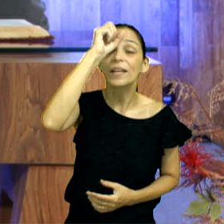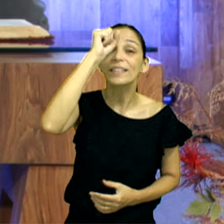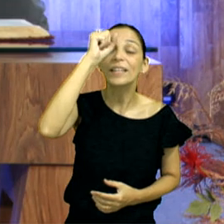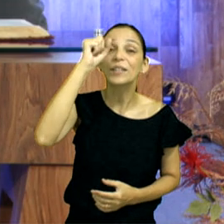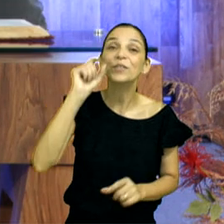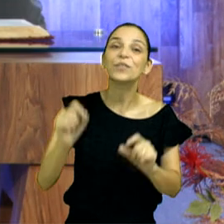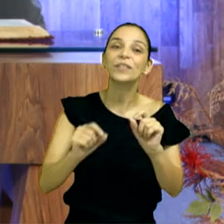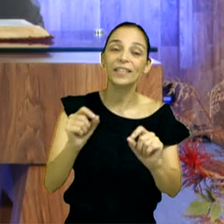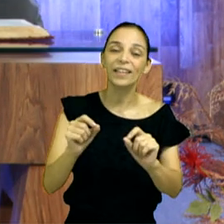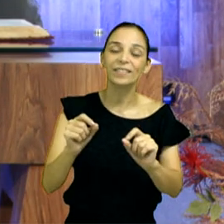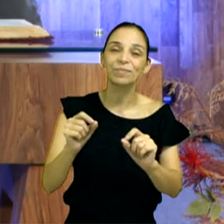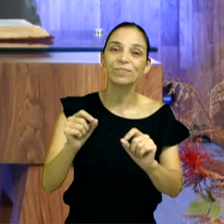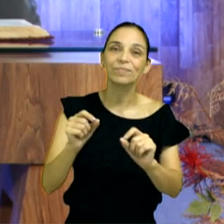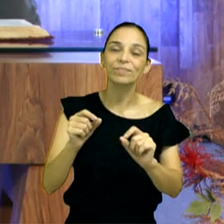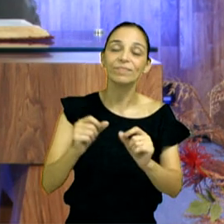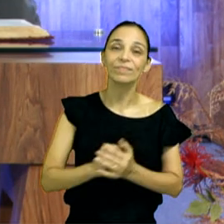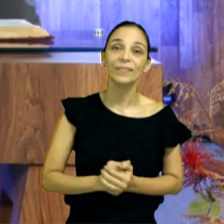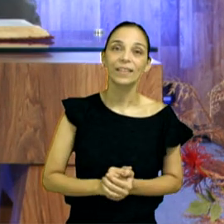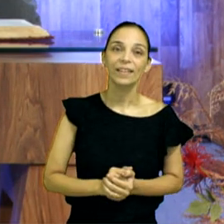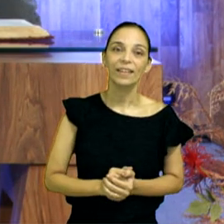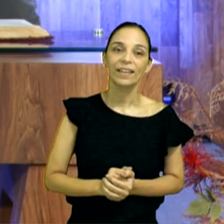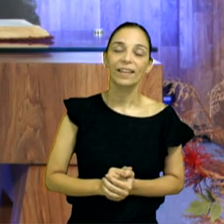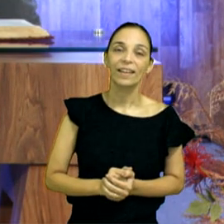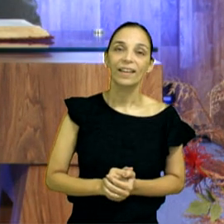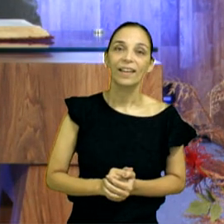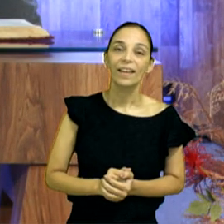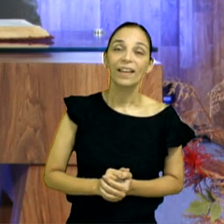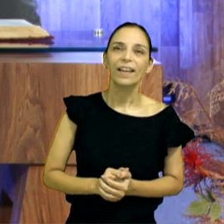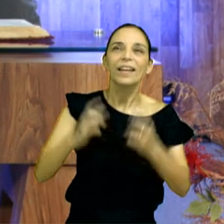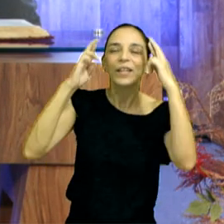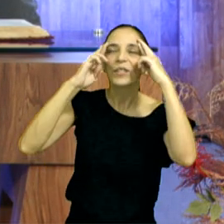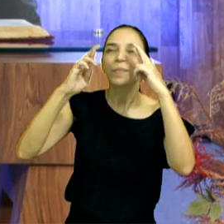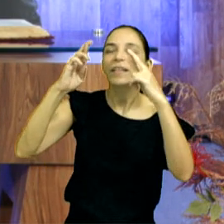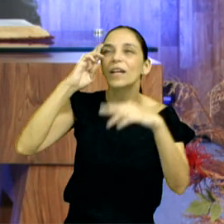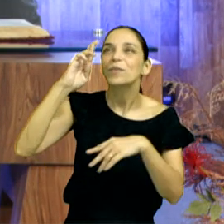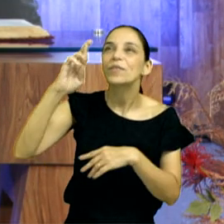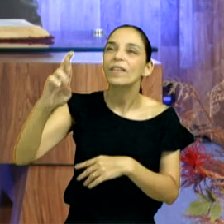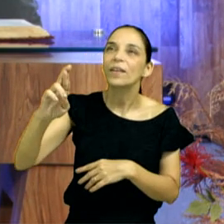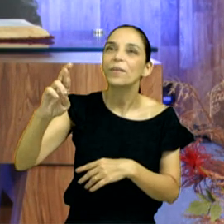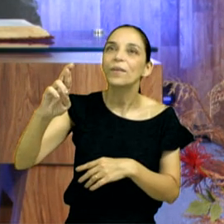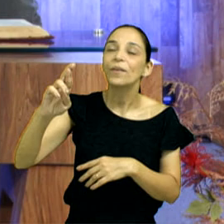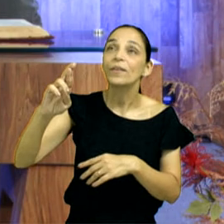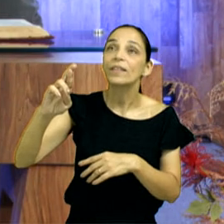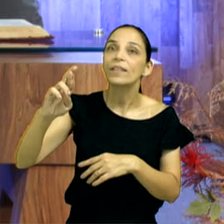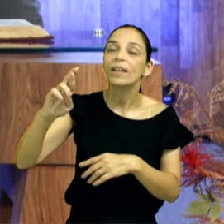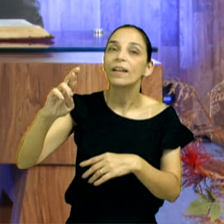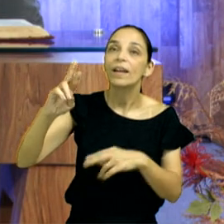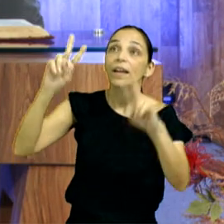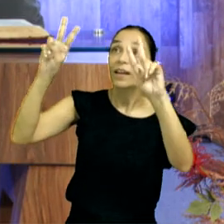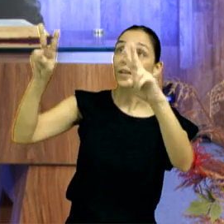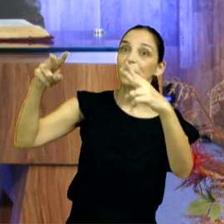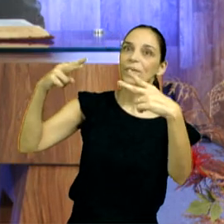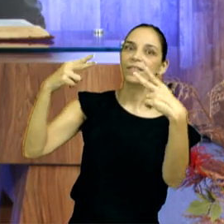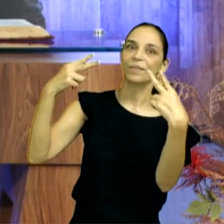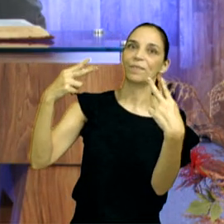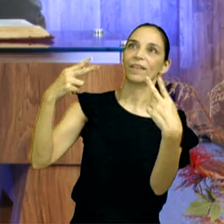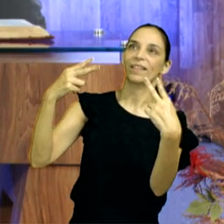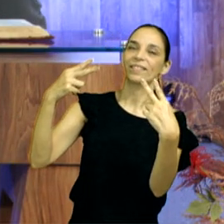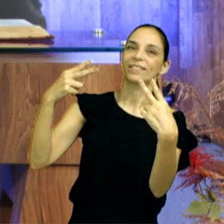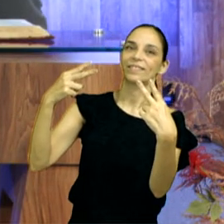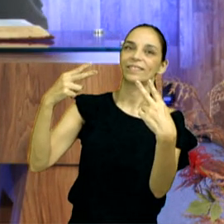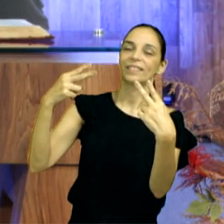você lembra ou não? Ver Deus, me vendo, se eu vejo Deus me vendo, opa, o Senhor está aí, desculpa,